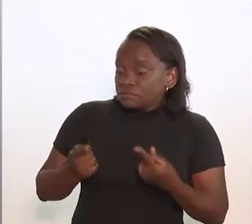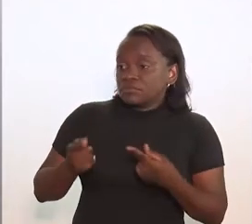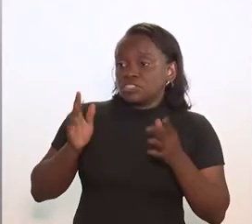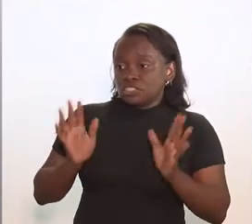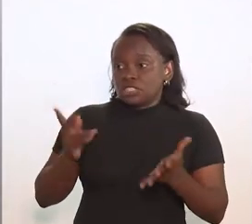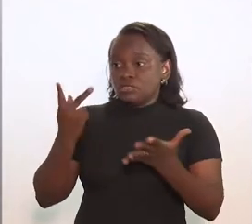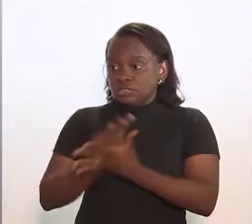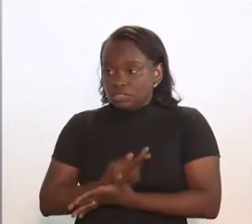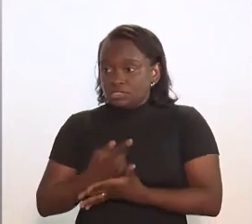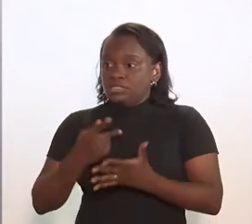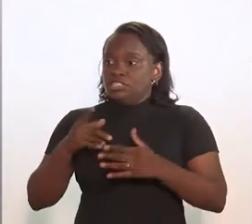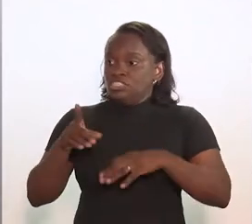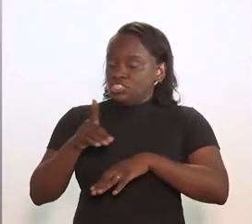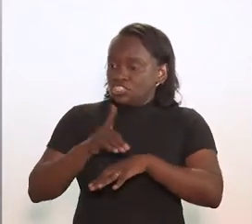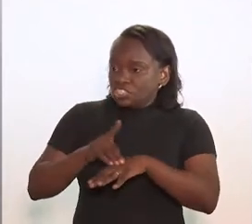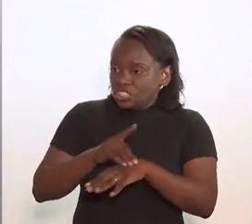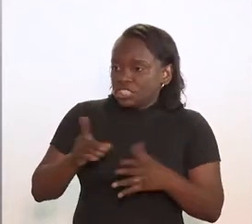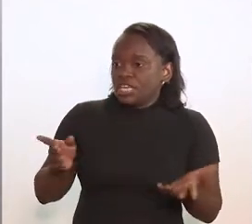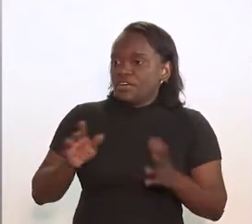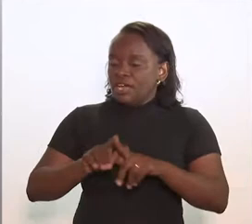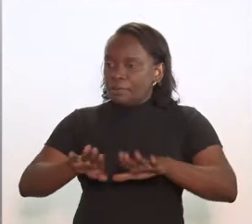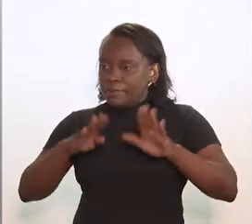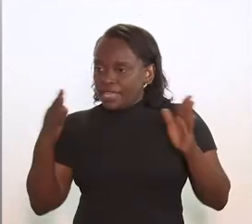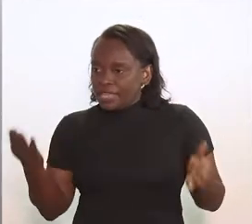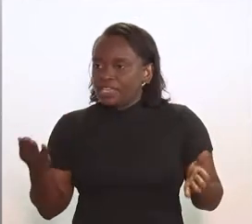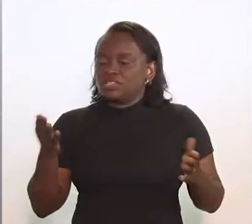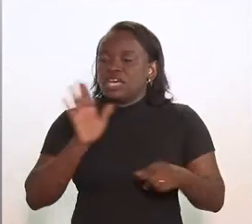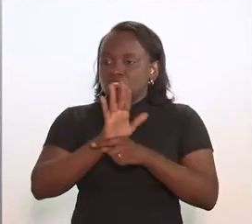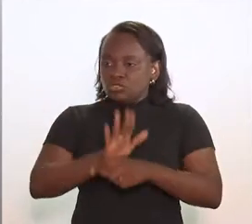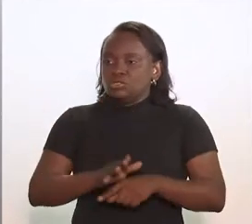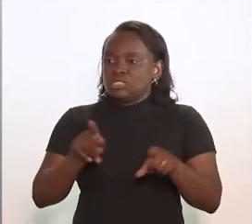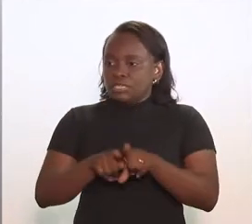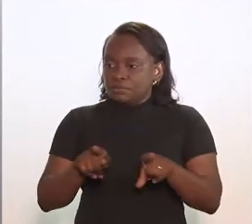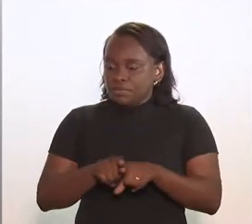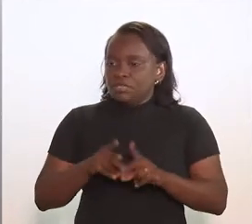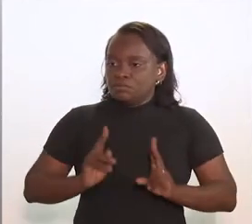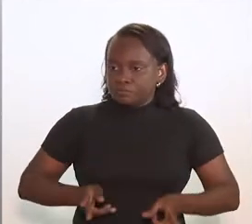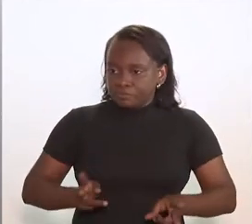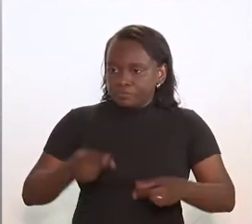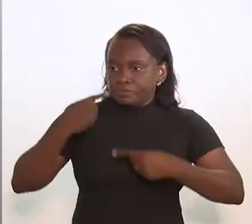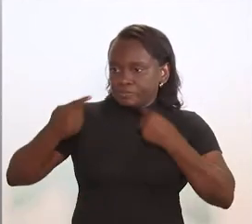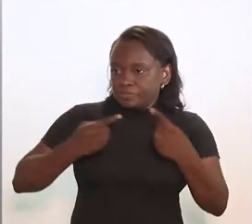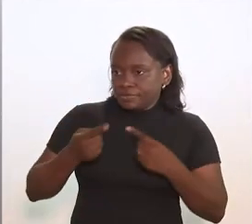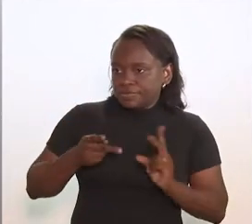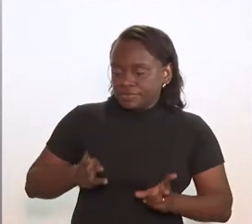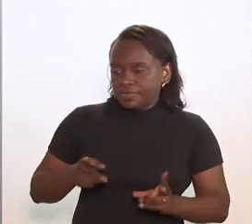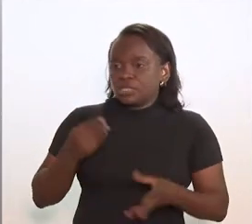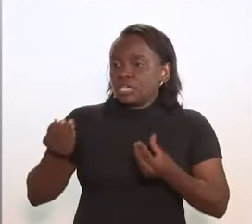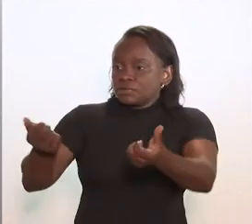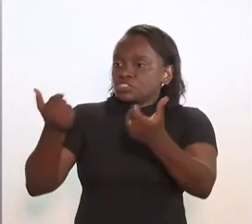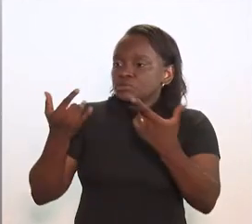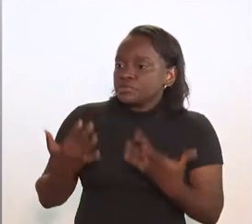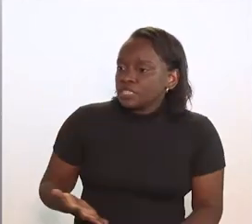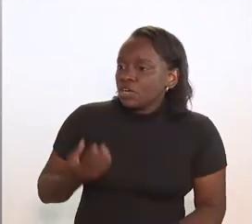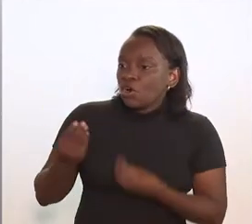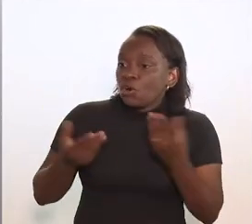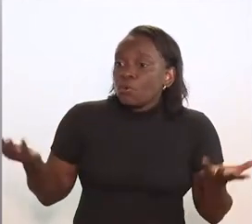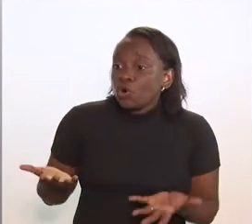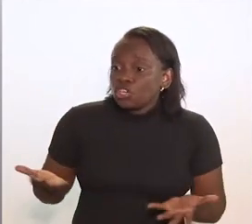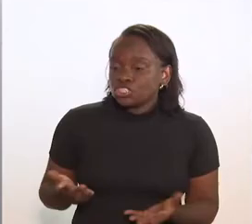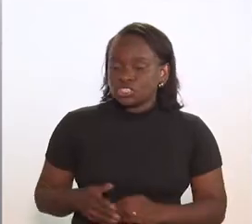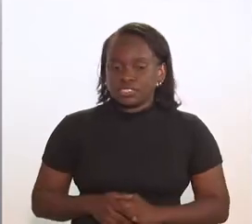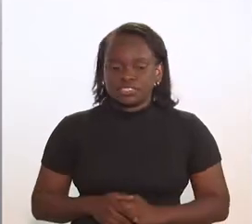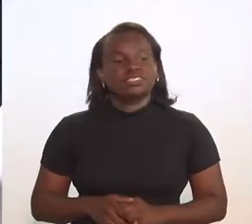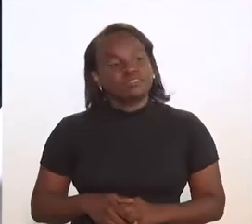acontecerem num formato digital, aberto, ajudou também a manter o debate acontecendo. Eu queria que você falasse como é que está a